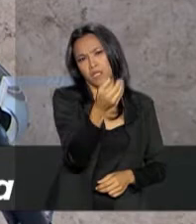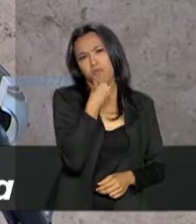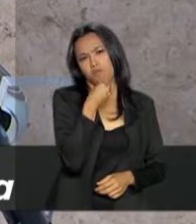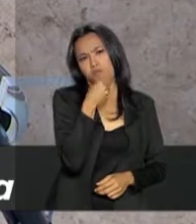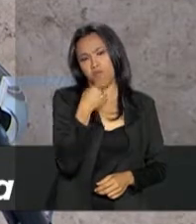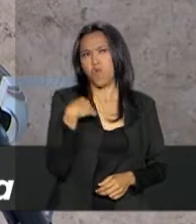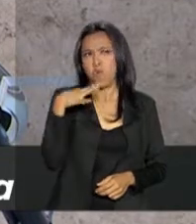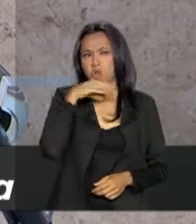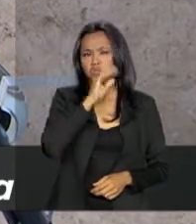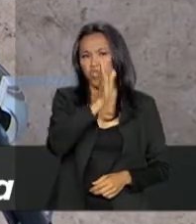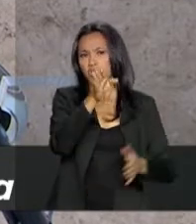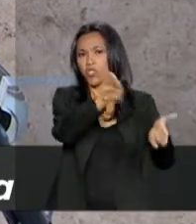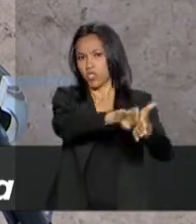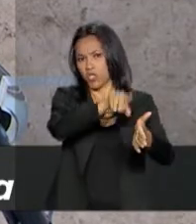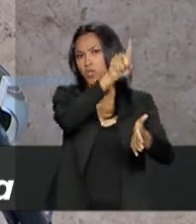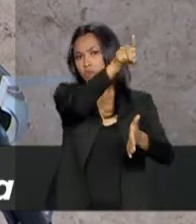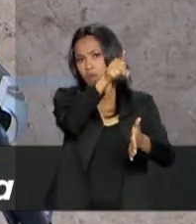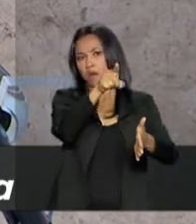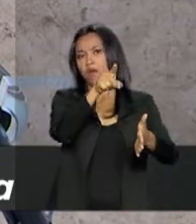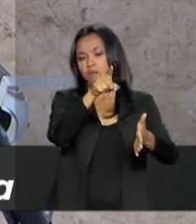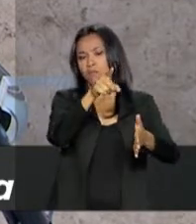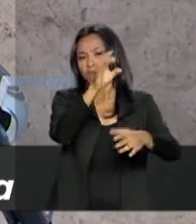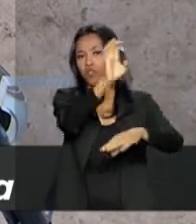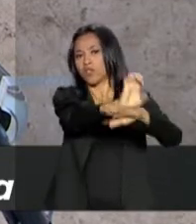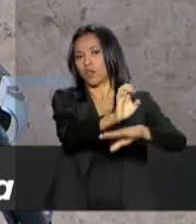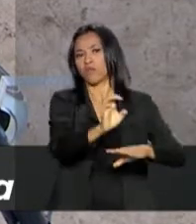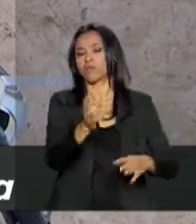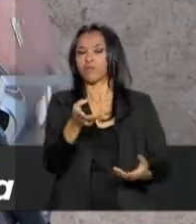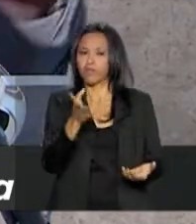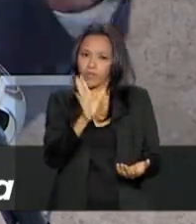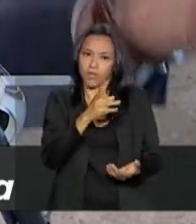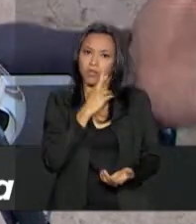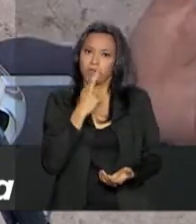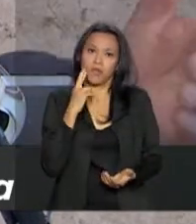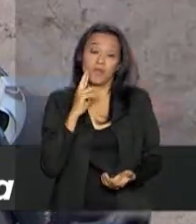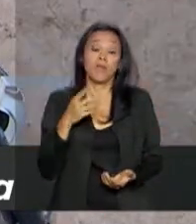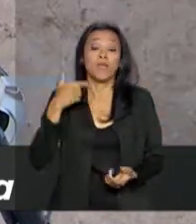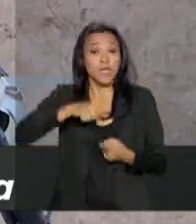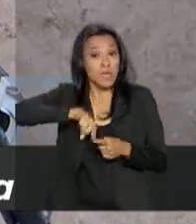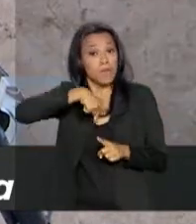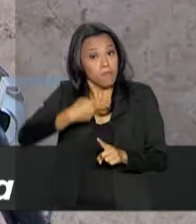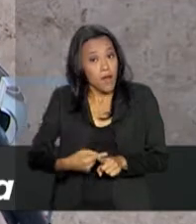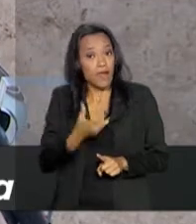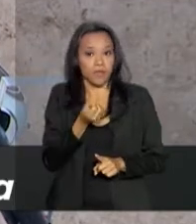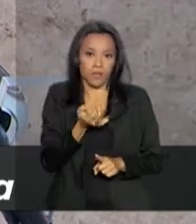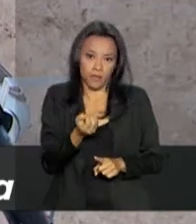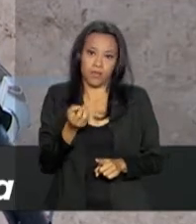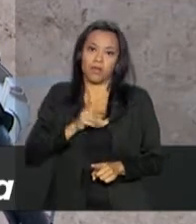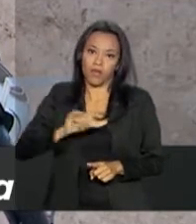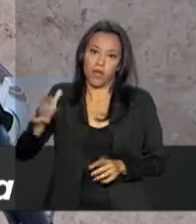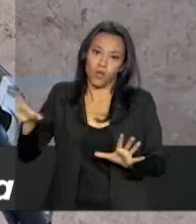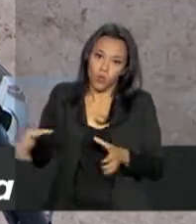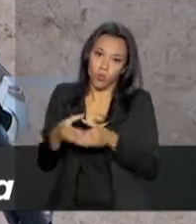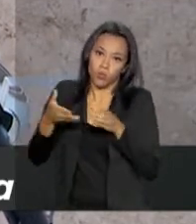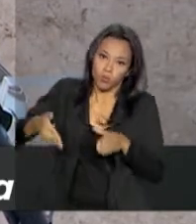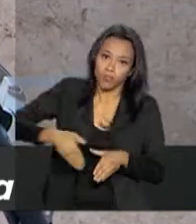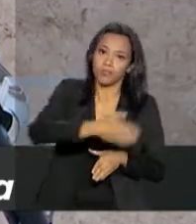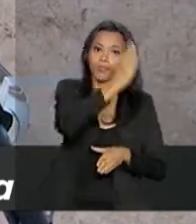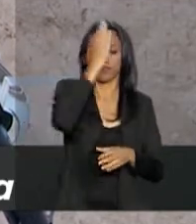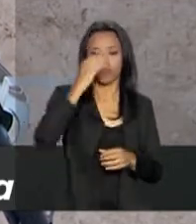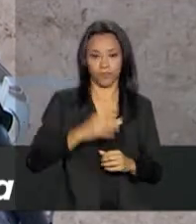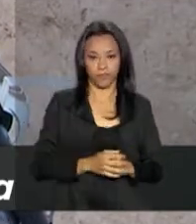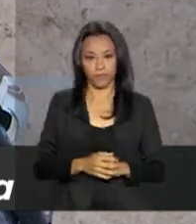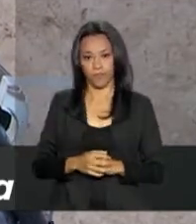chegaram em Roraima, é possível, pelo horário que decolaram, e mais 60 logo a seguir, que tem que ser mobilizado. Não,